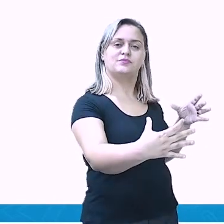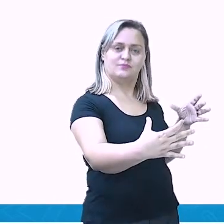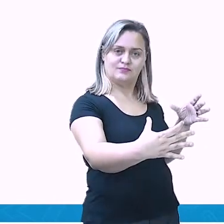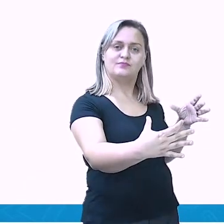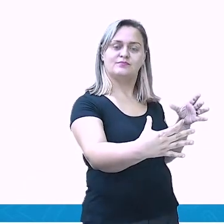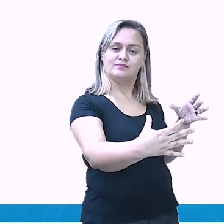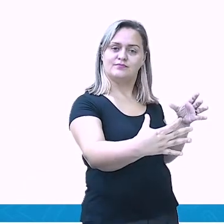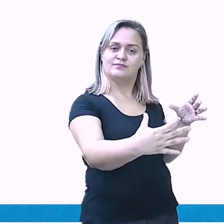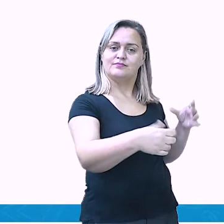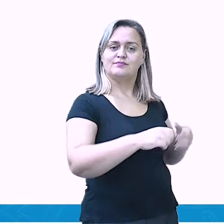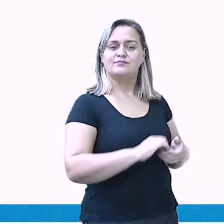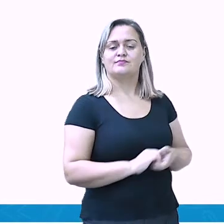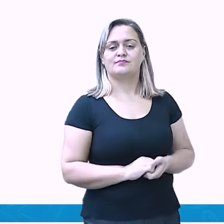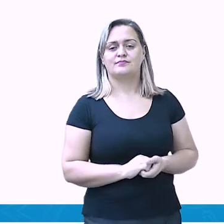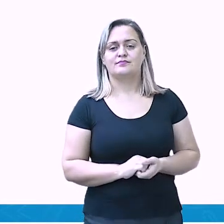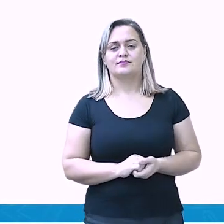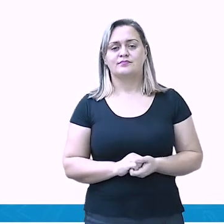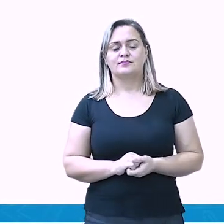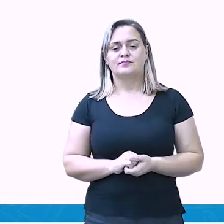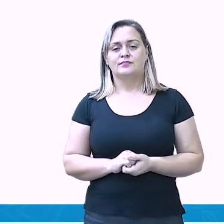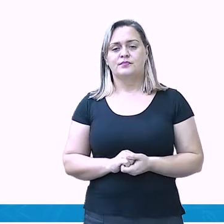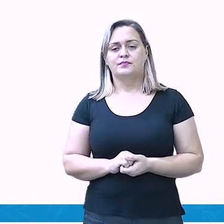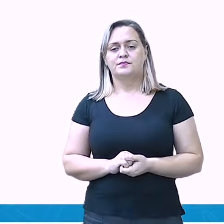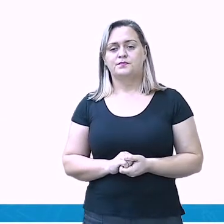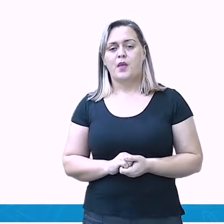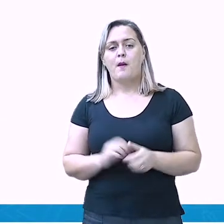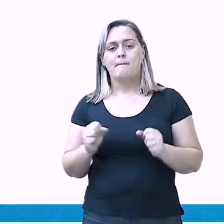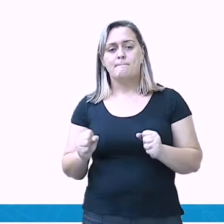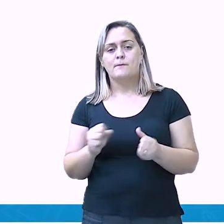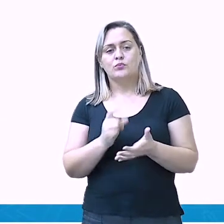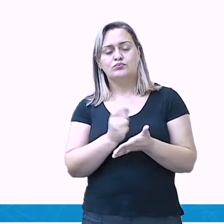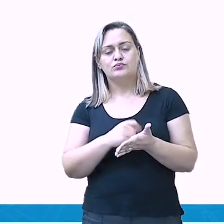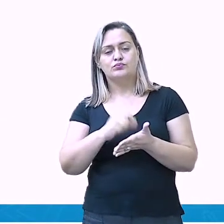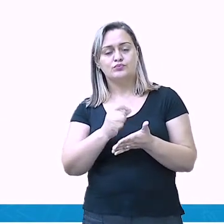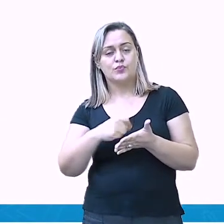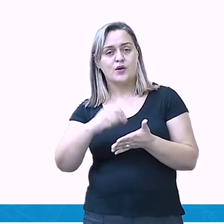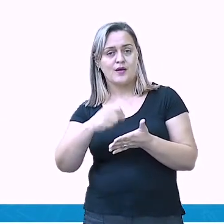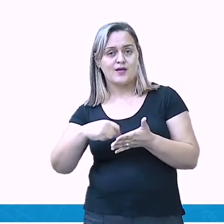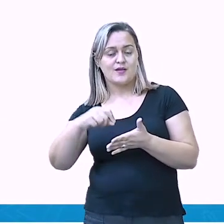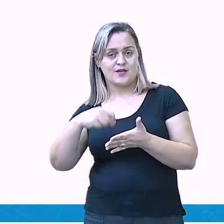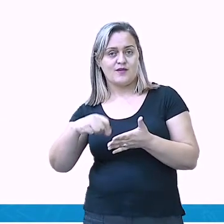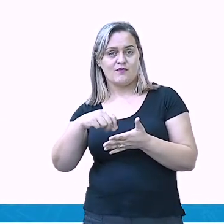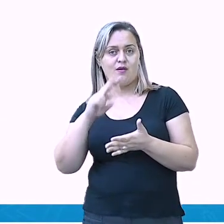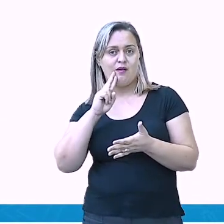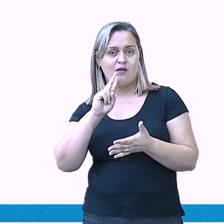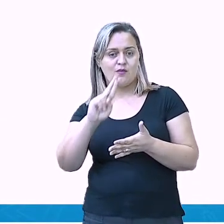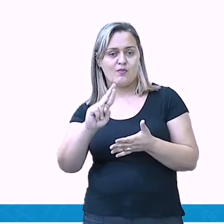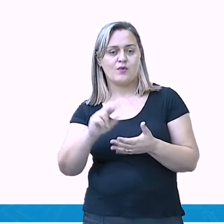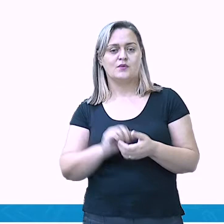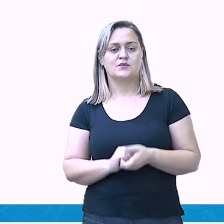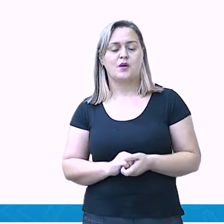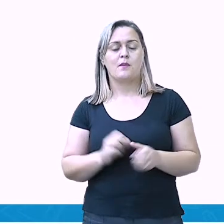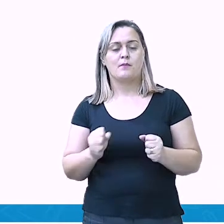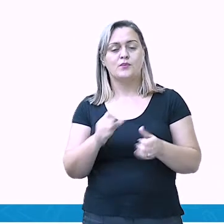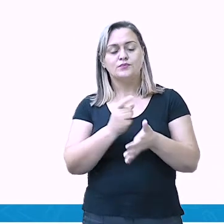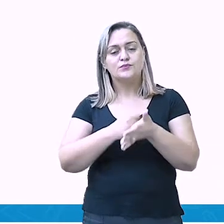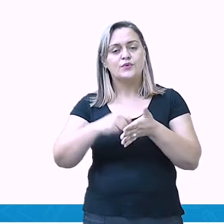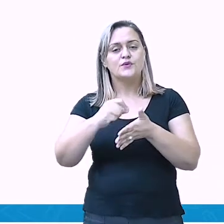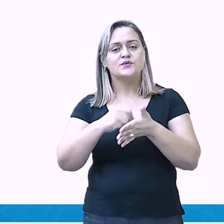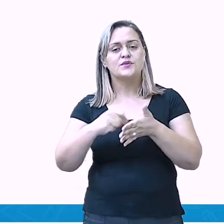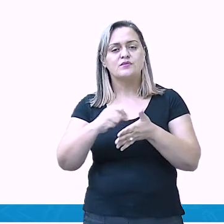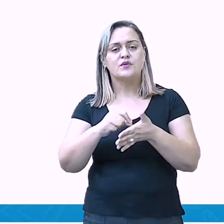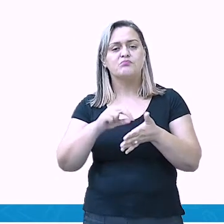aqui, você vai escrever isso. O título dele, olha. A taxa de urbanização...